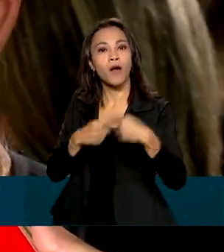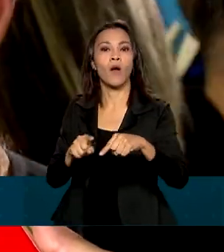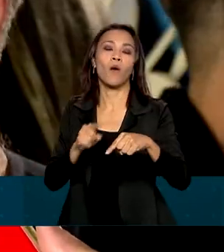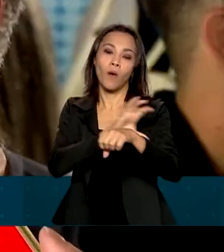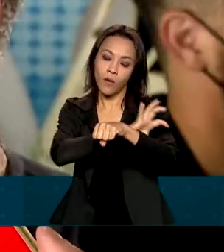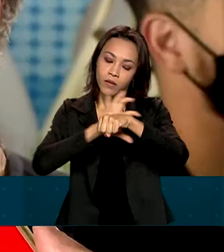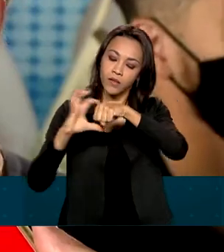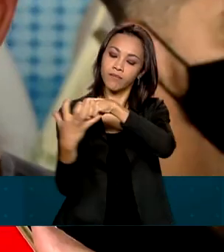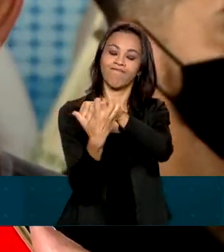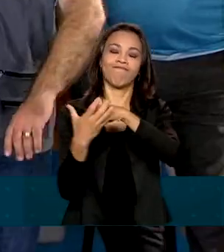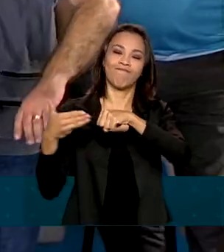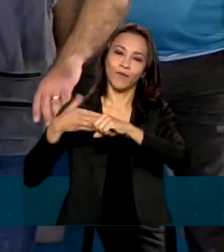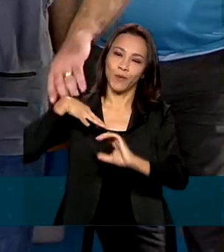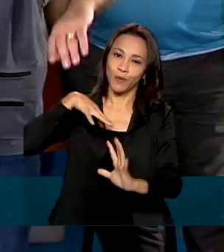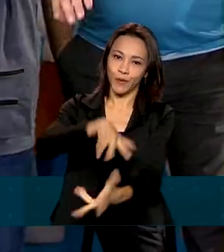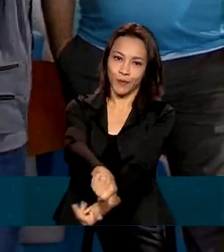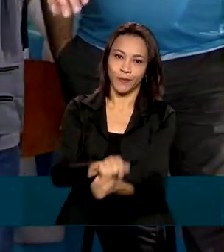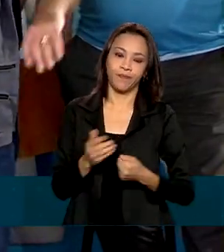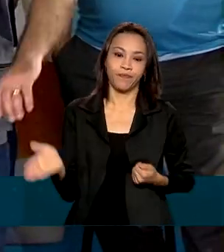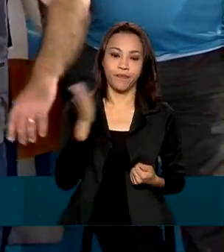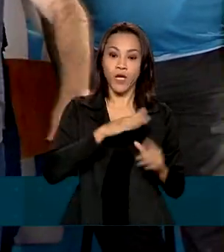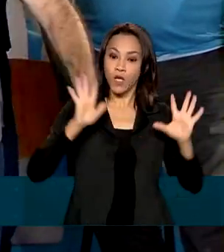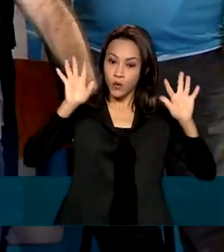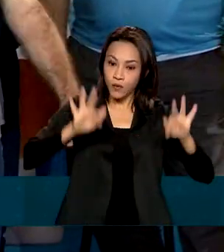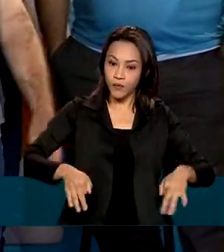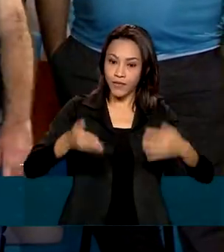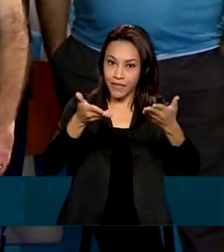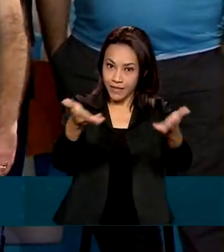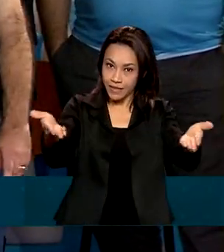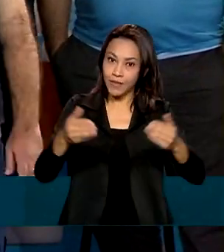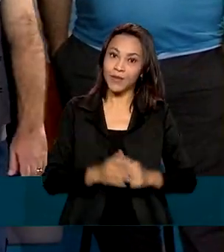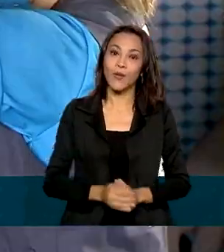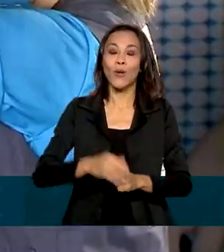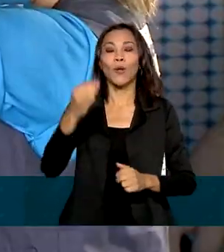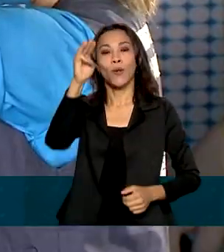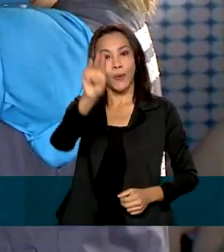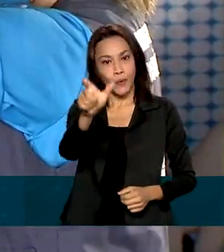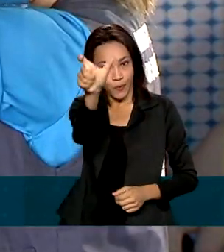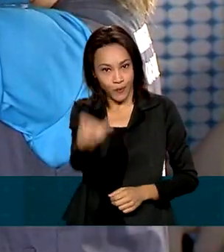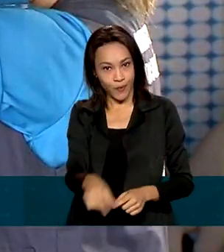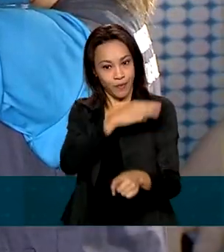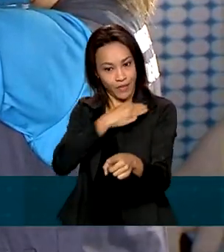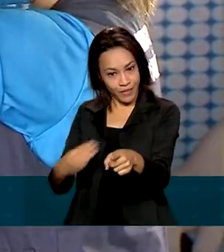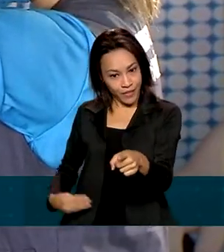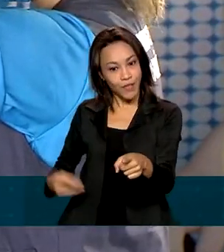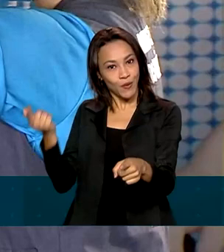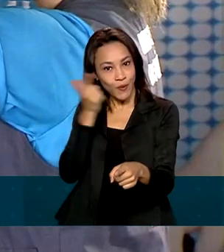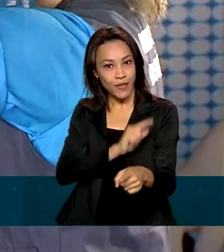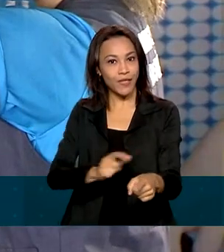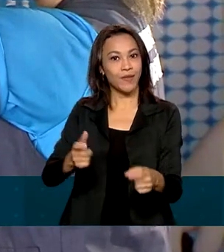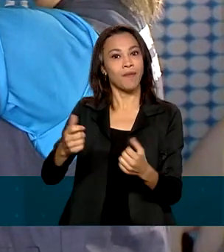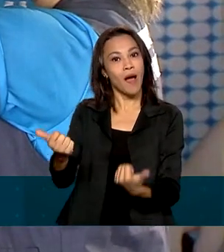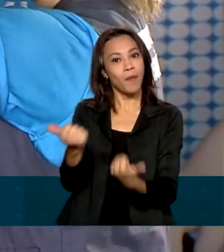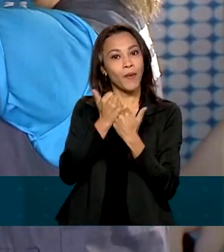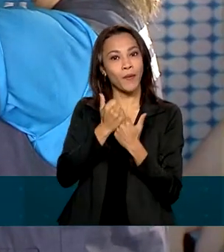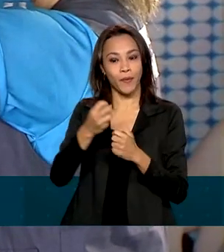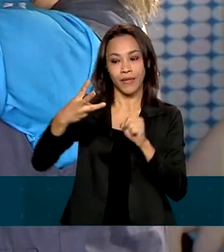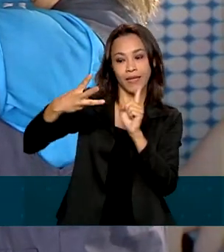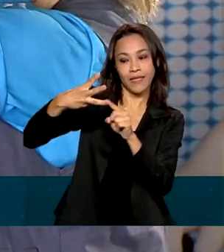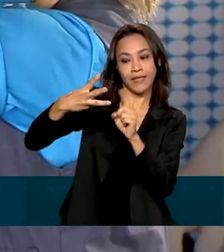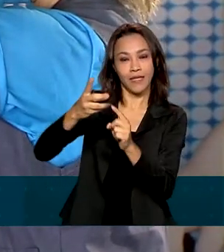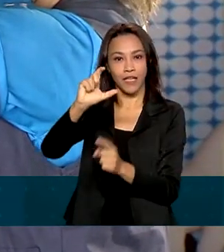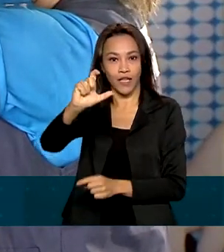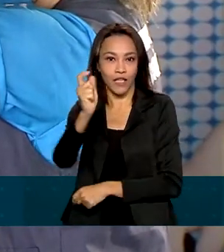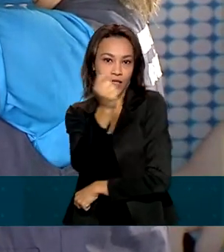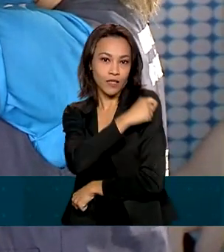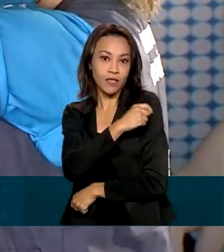pandemia no mundo. No final do evento, o Ministro da Saúde tomou a dose de reforço. A campanha segue até